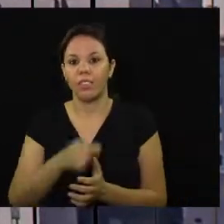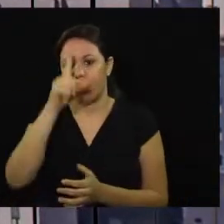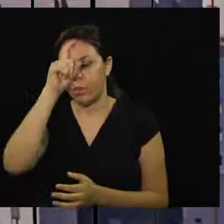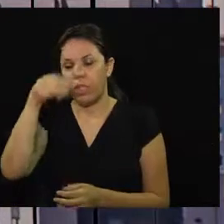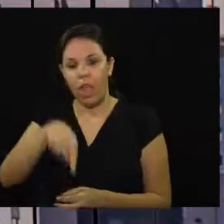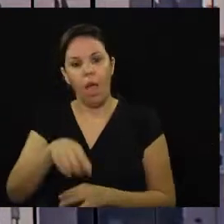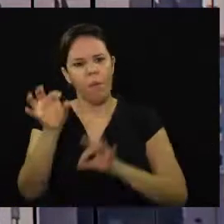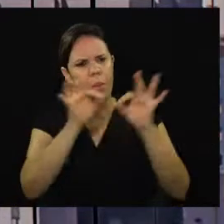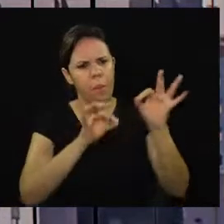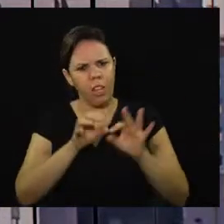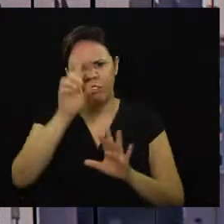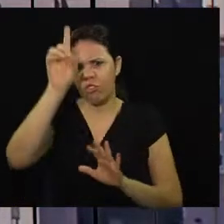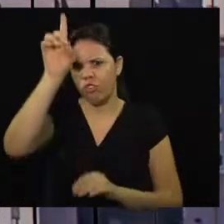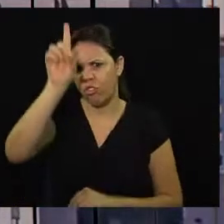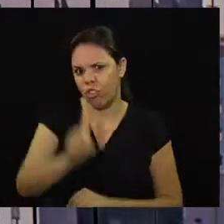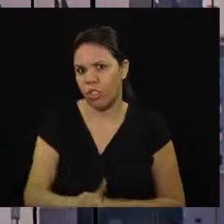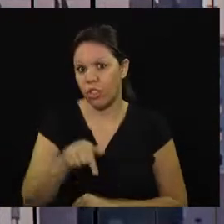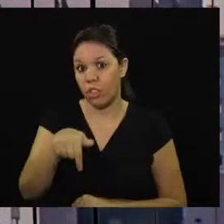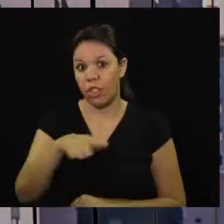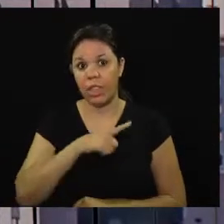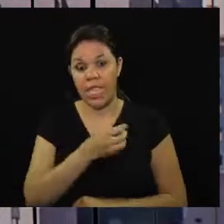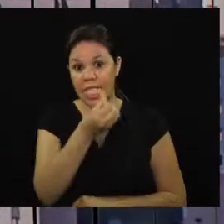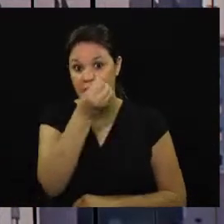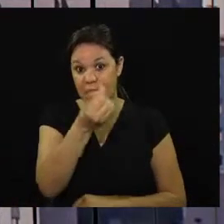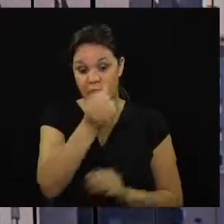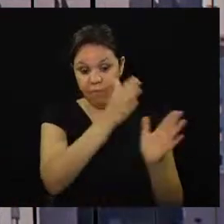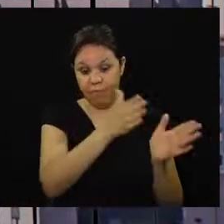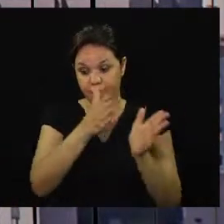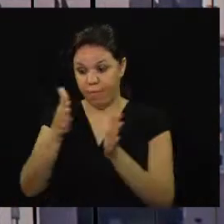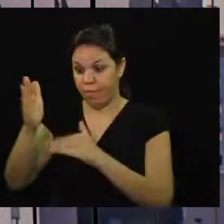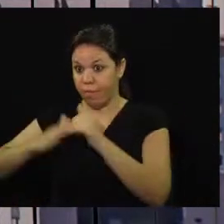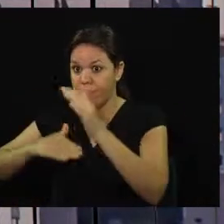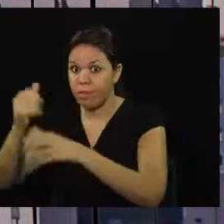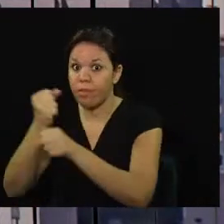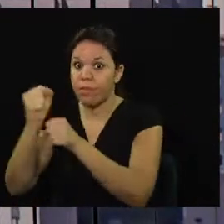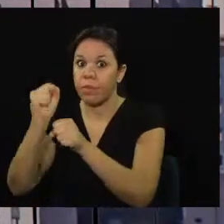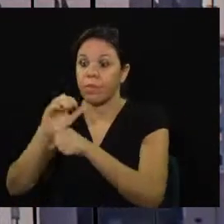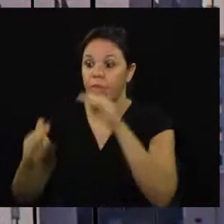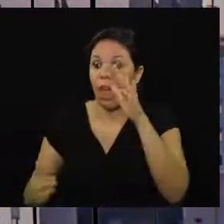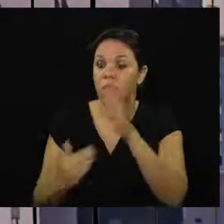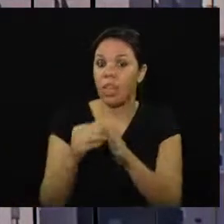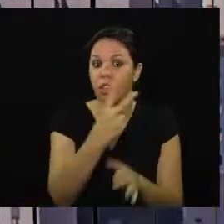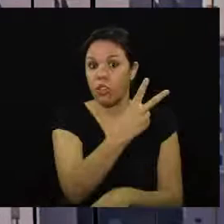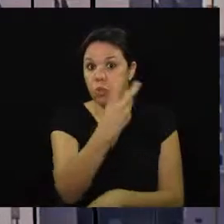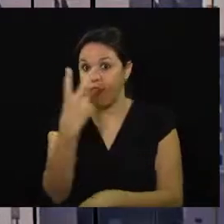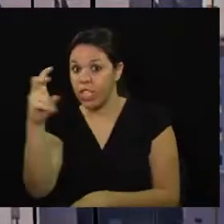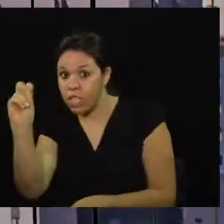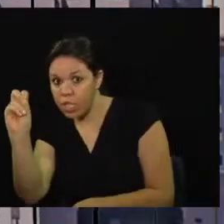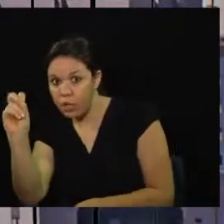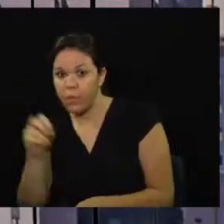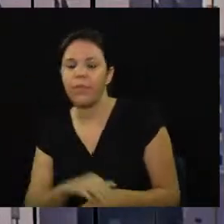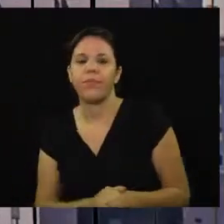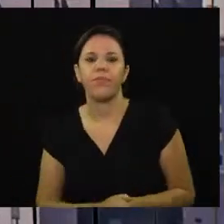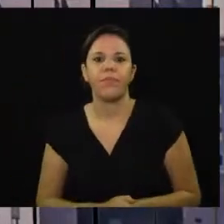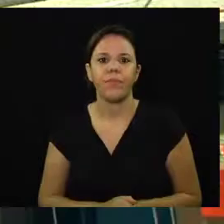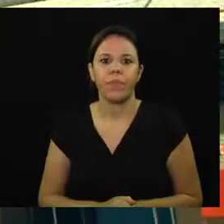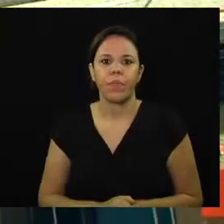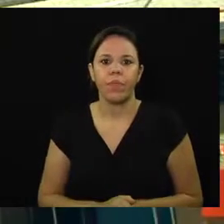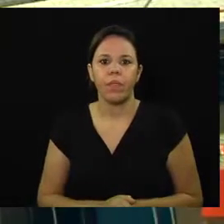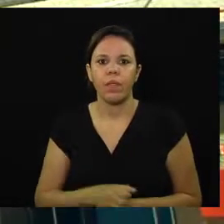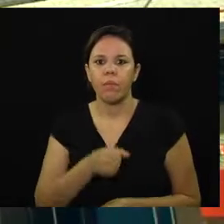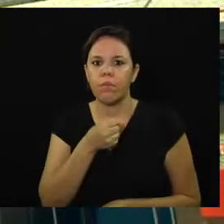plano diretor prevê um total de seis etapas até 2025. Confira na reportagem de Michel Amorim.